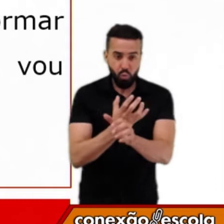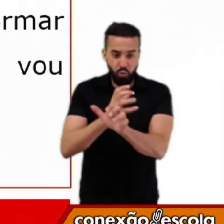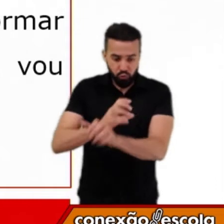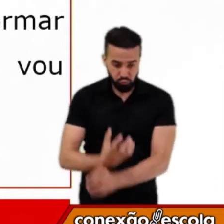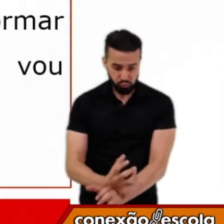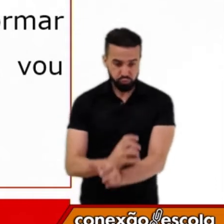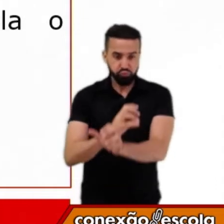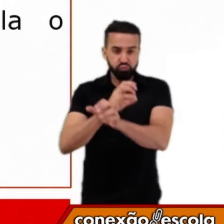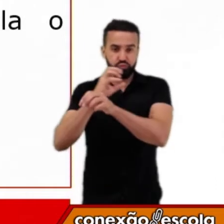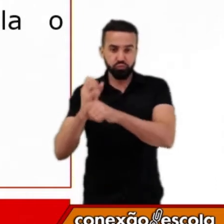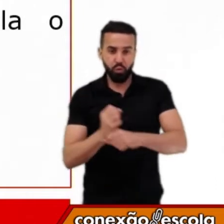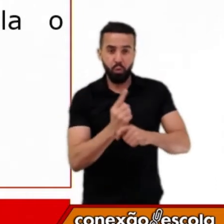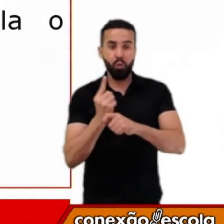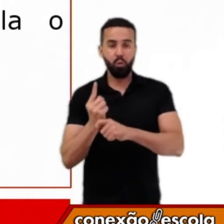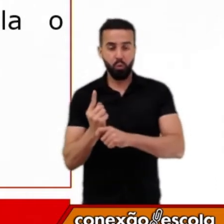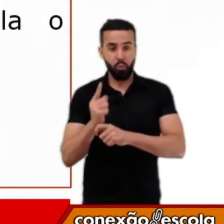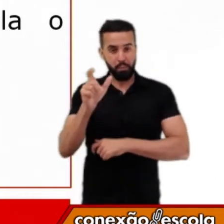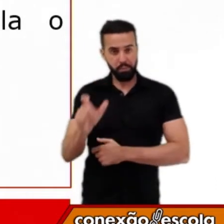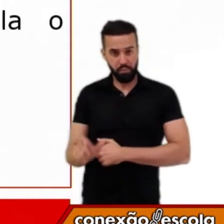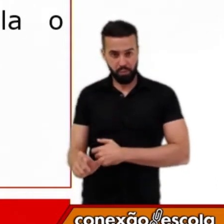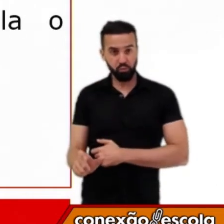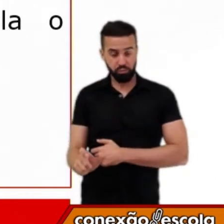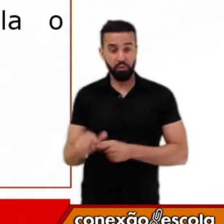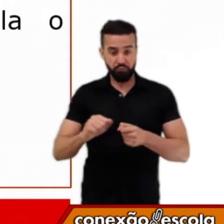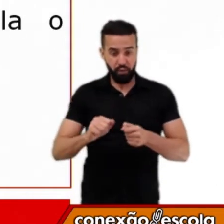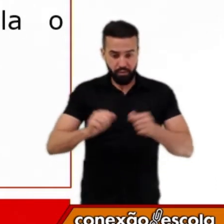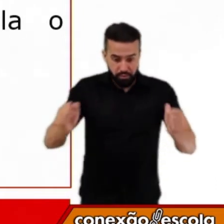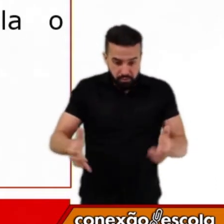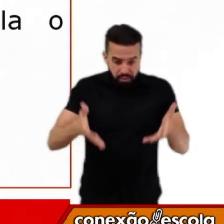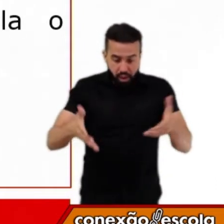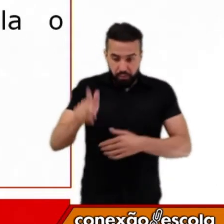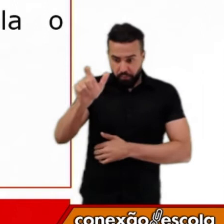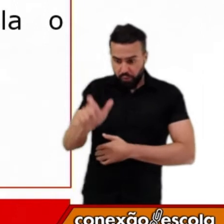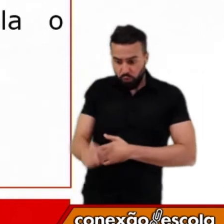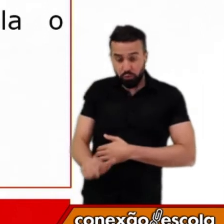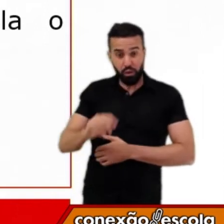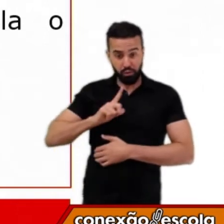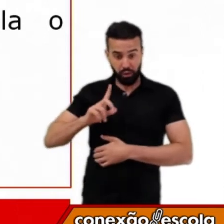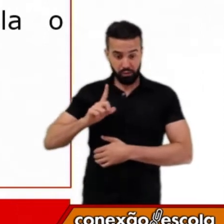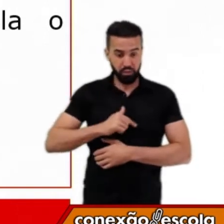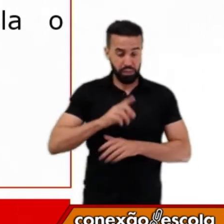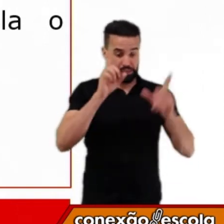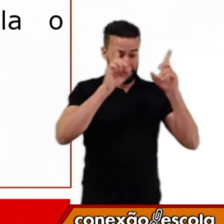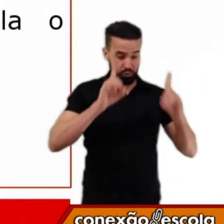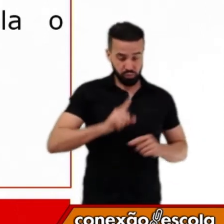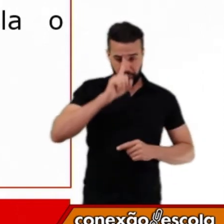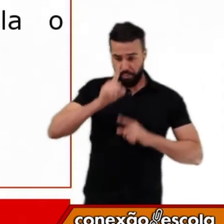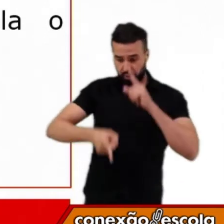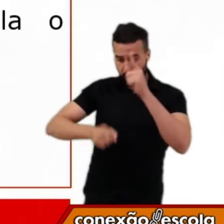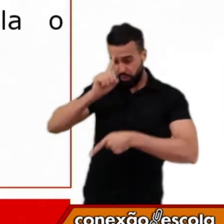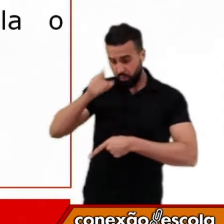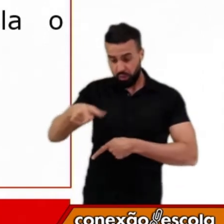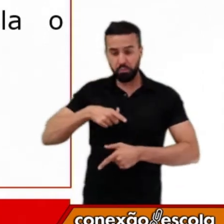Vou criar este homem para que lhes sejam impostos o serviço dos deuses e que eles